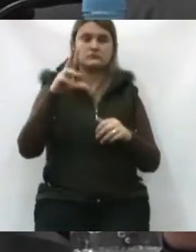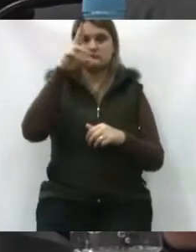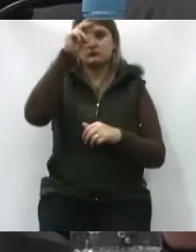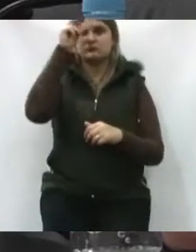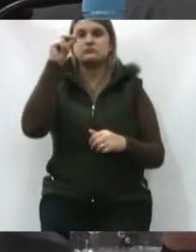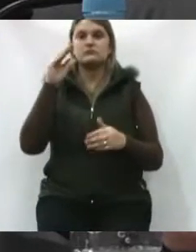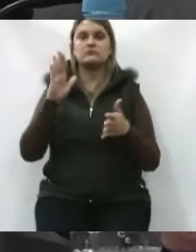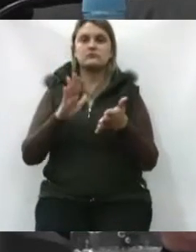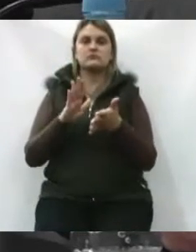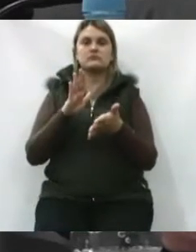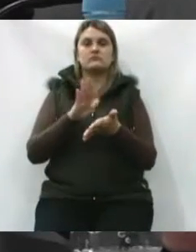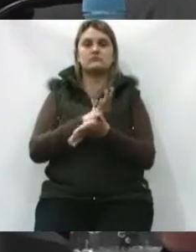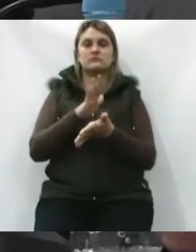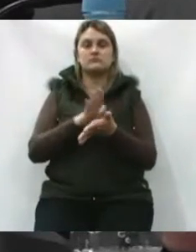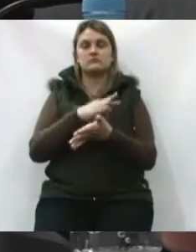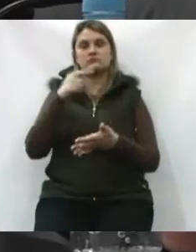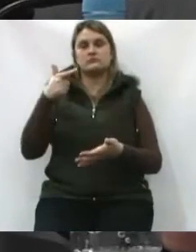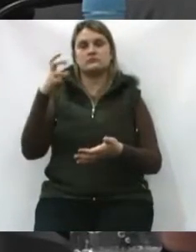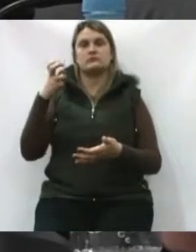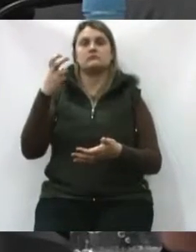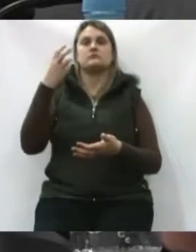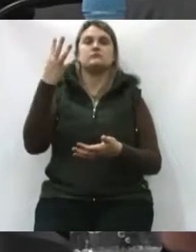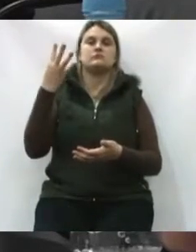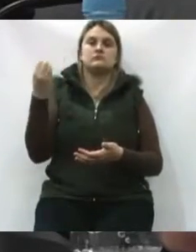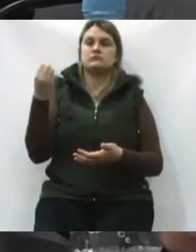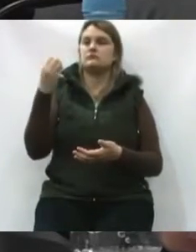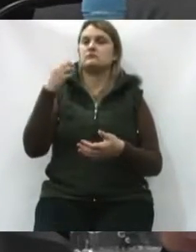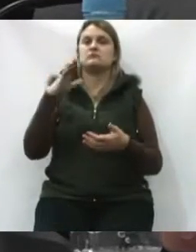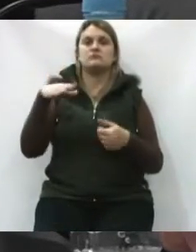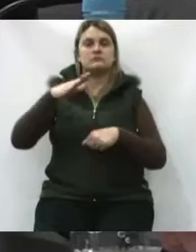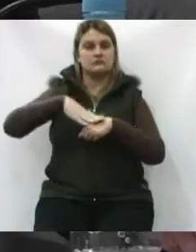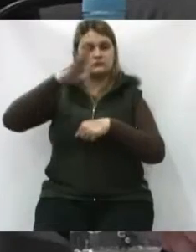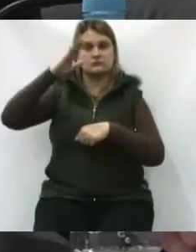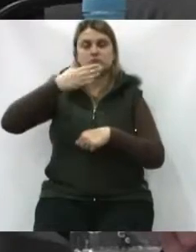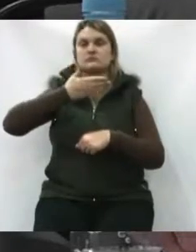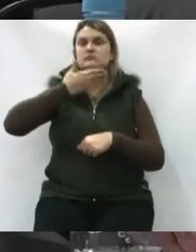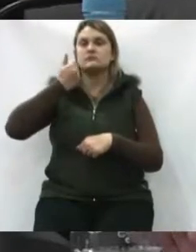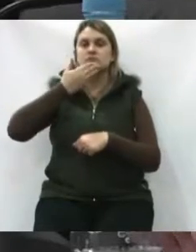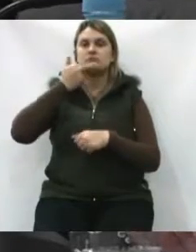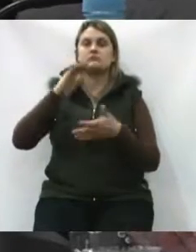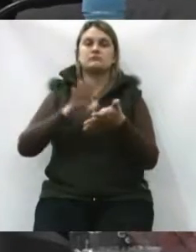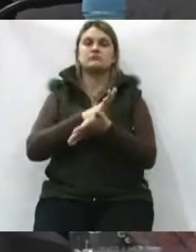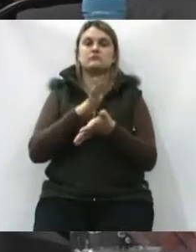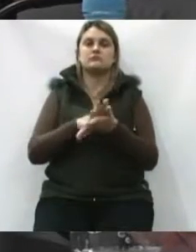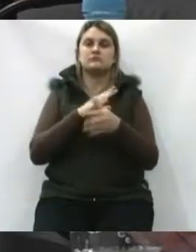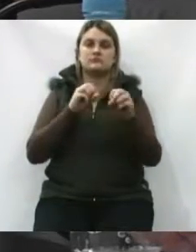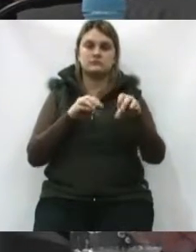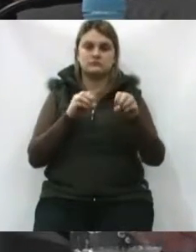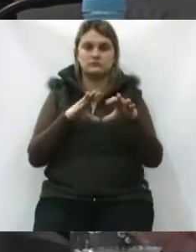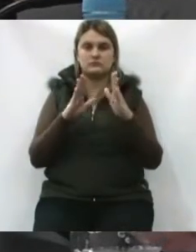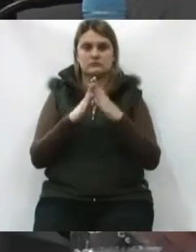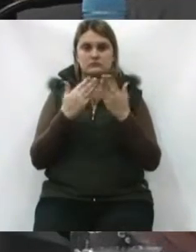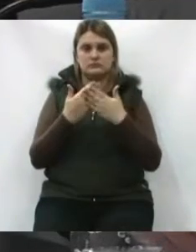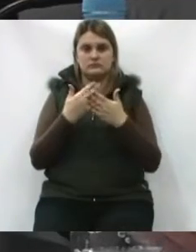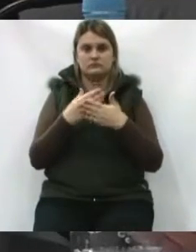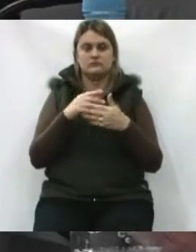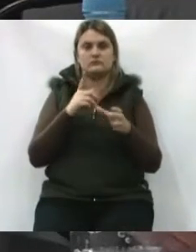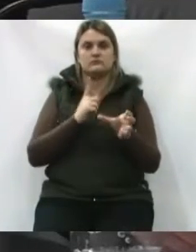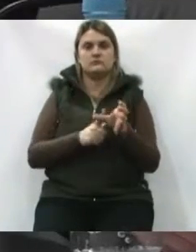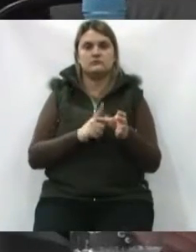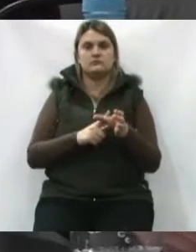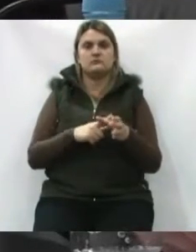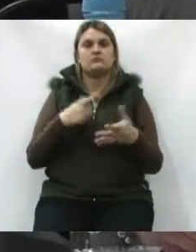pode gastar os 25%, 30%, 40%, quanto mais, melhor para a cidade.